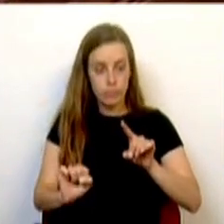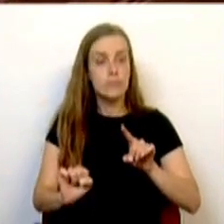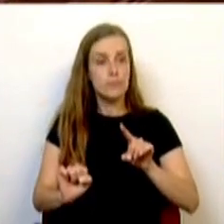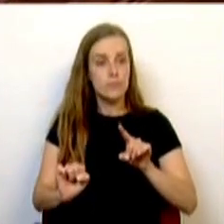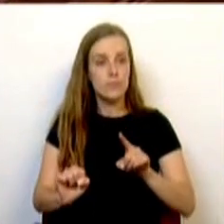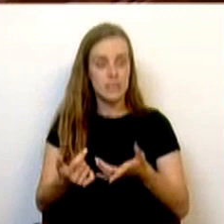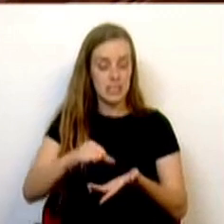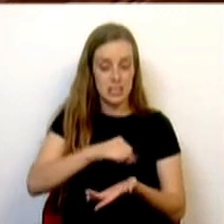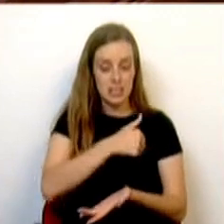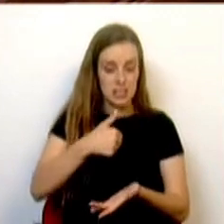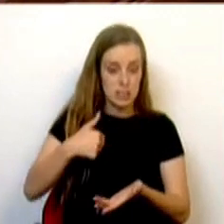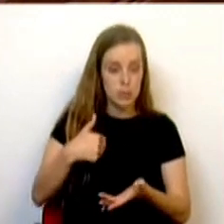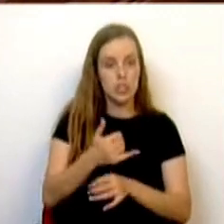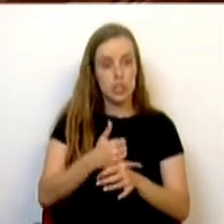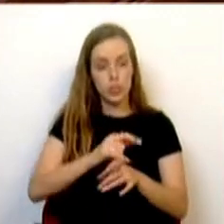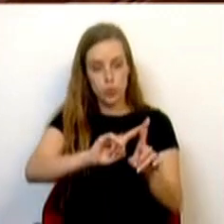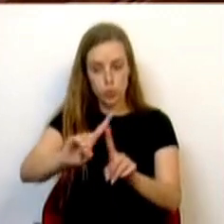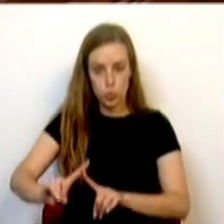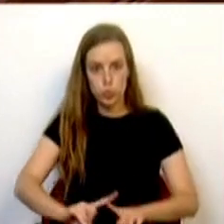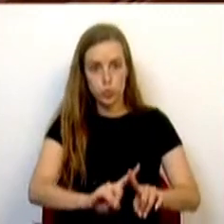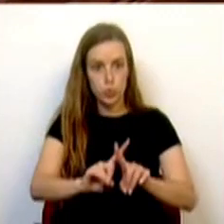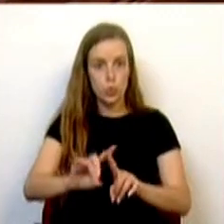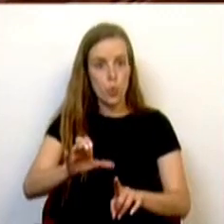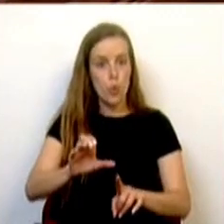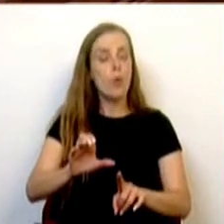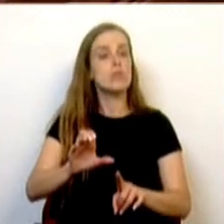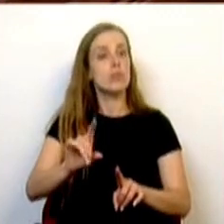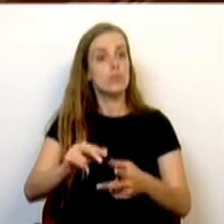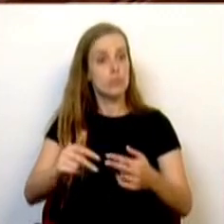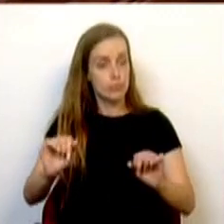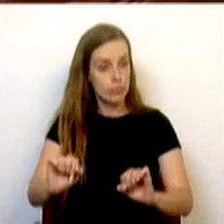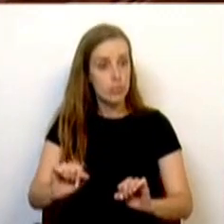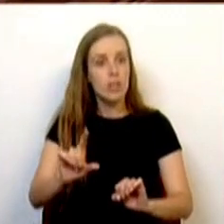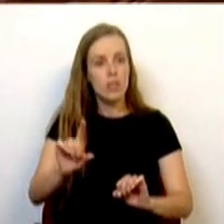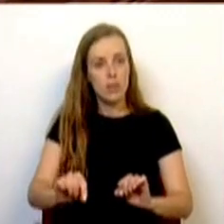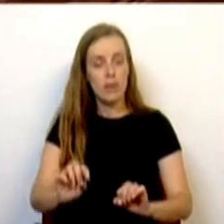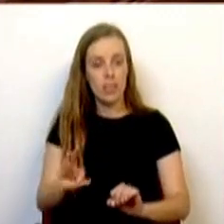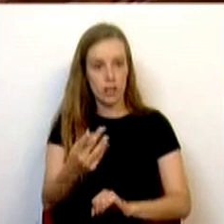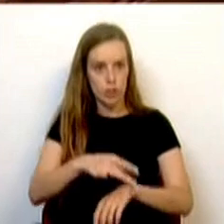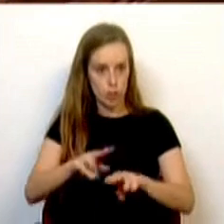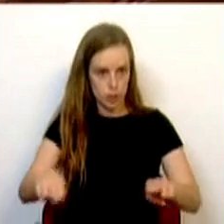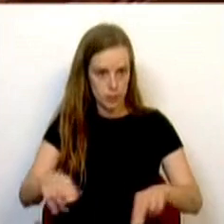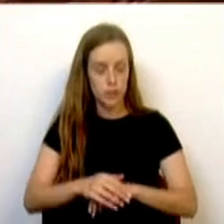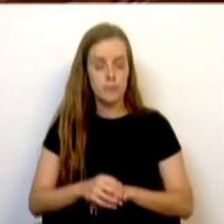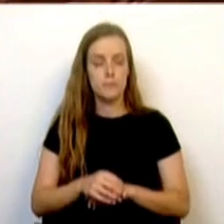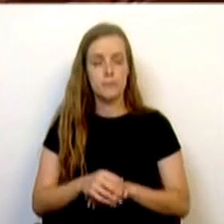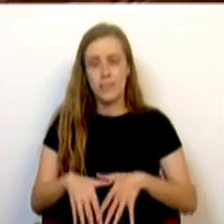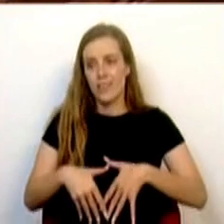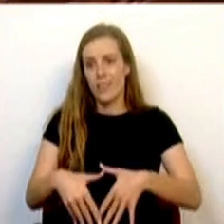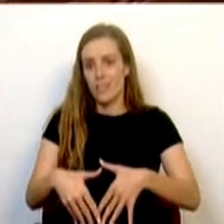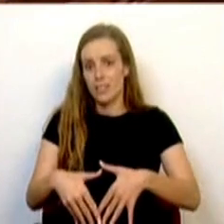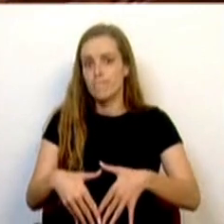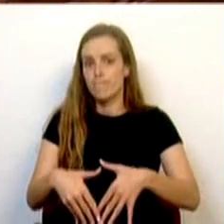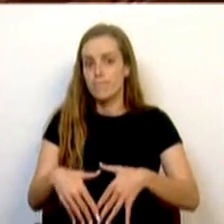com centros de saúde nas diferentes ilhas e concelhos, bem como de três hospitais. Engravidar numa